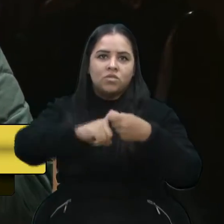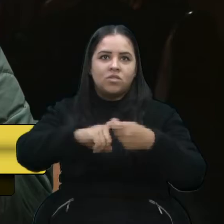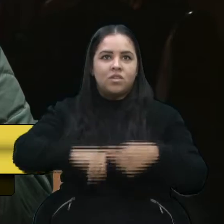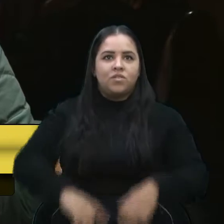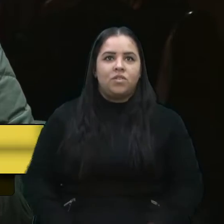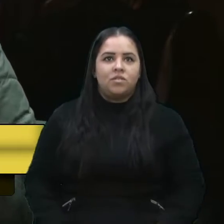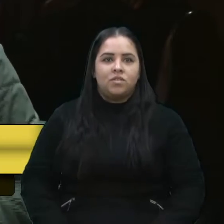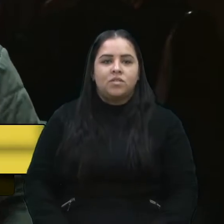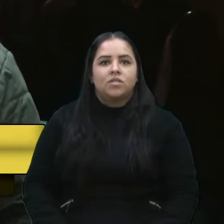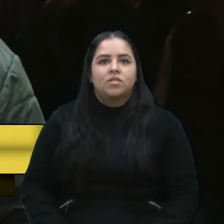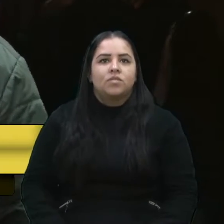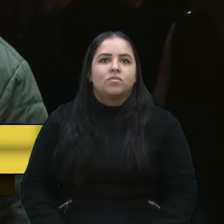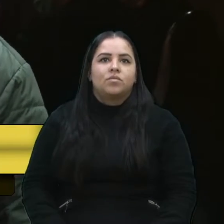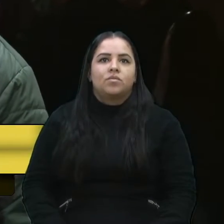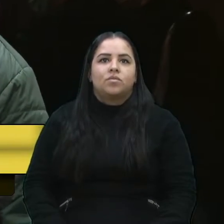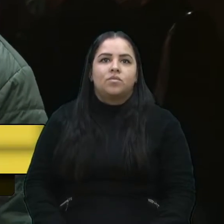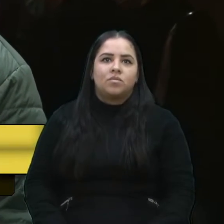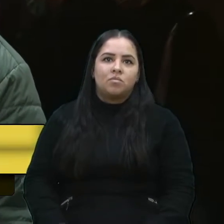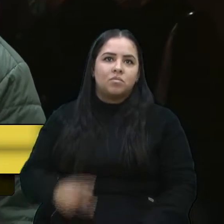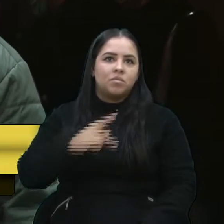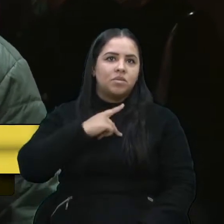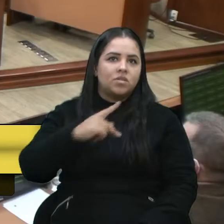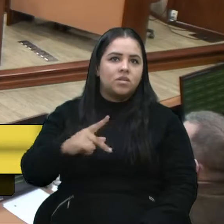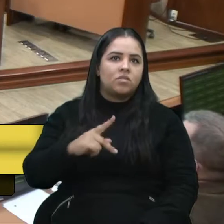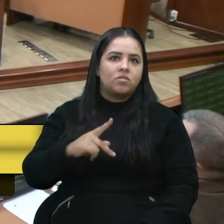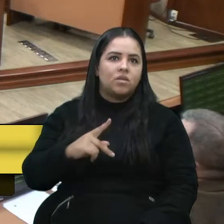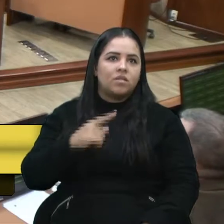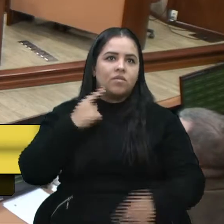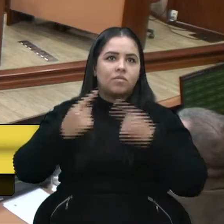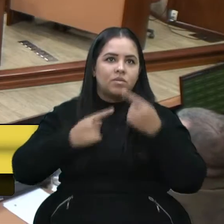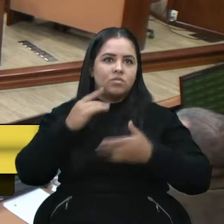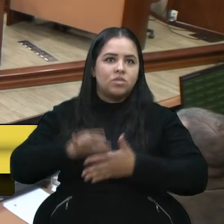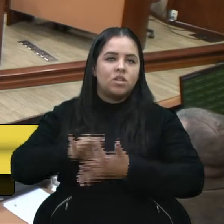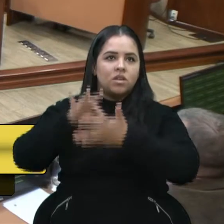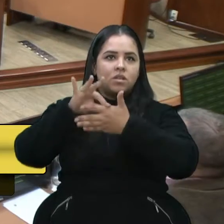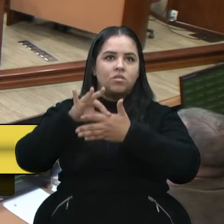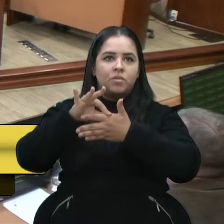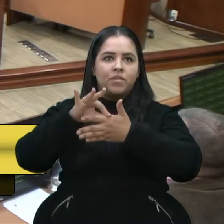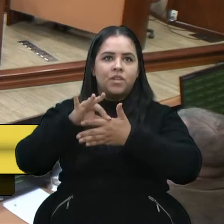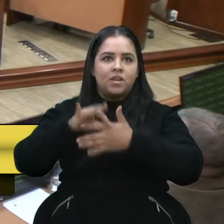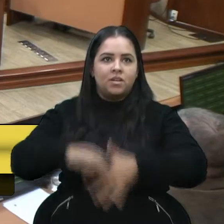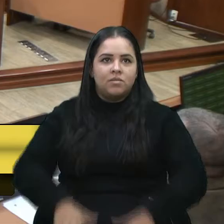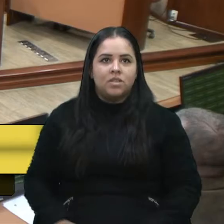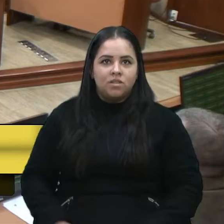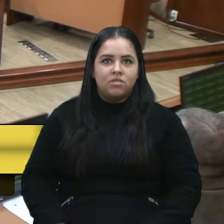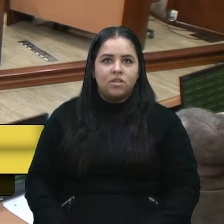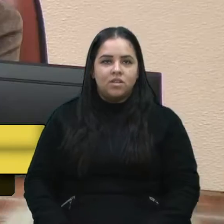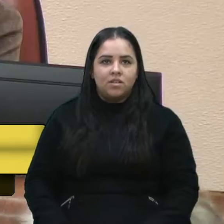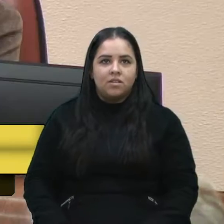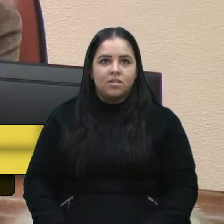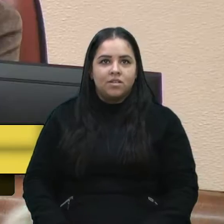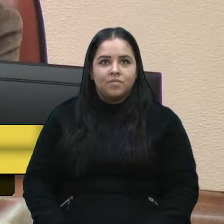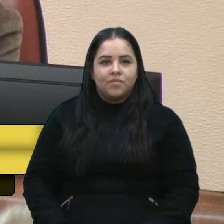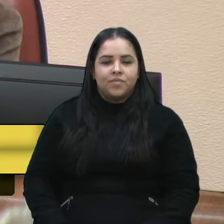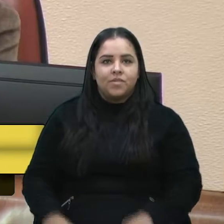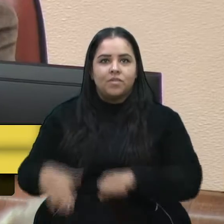pessoas também... Presidente, gostaria de pedir uma declaração de líder para poder... Em declaração de líder, bancada do PCdoB.